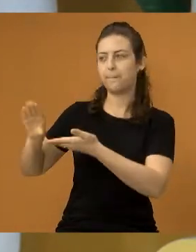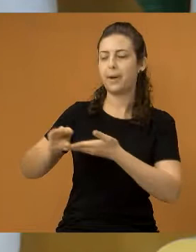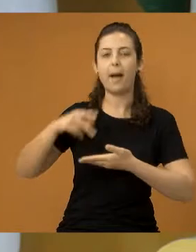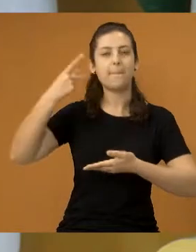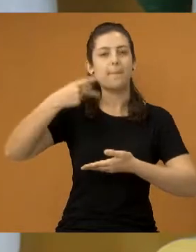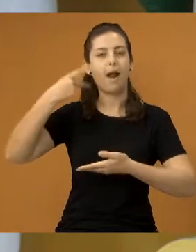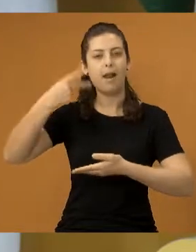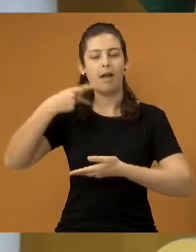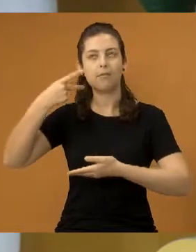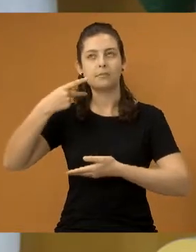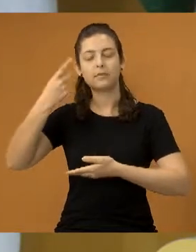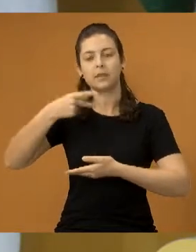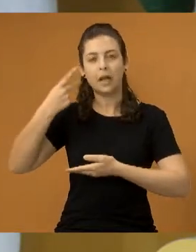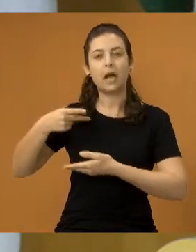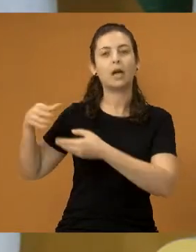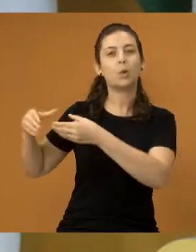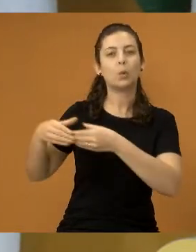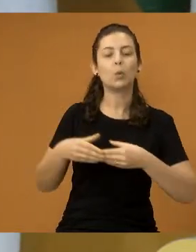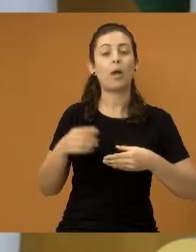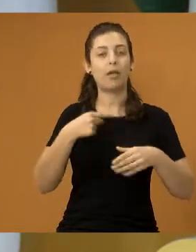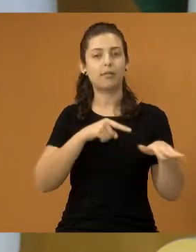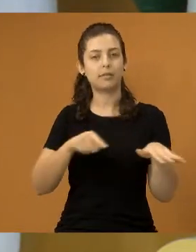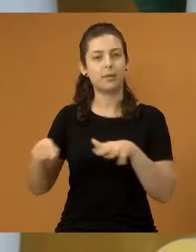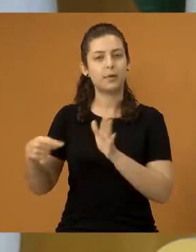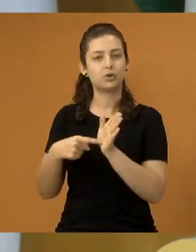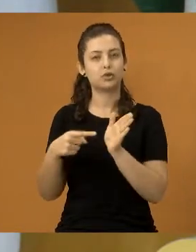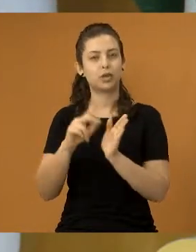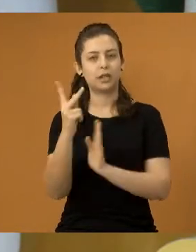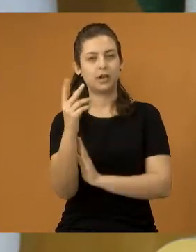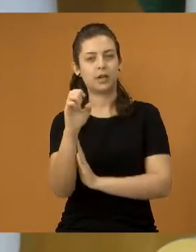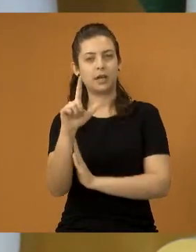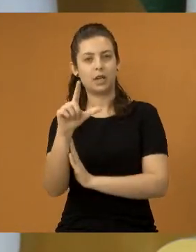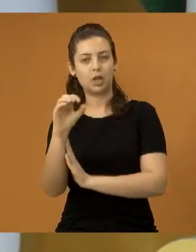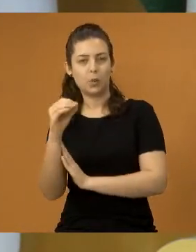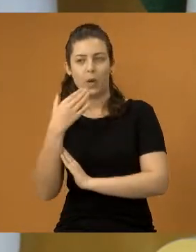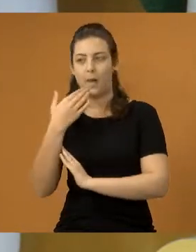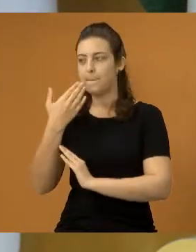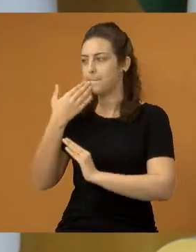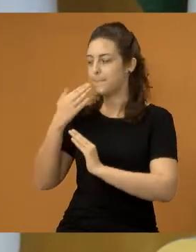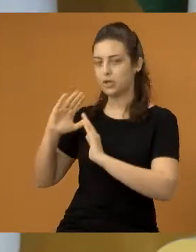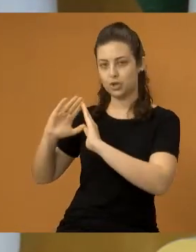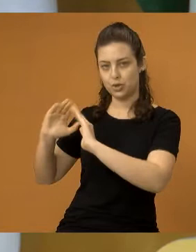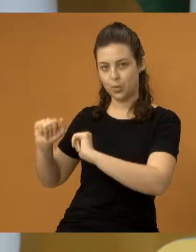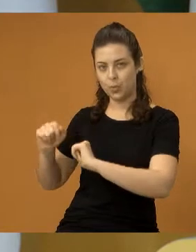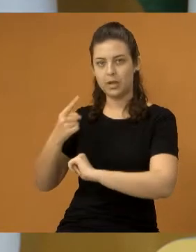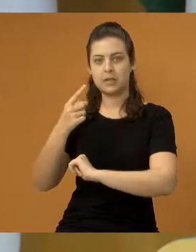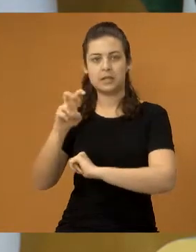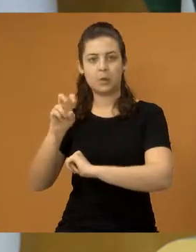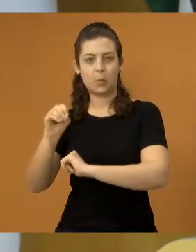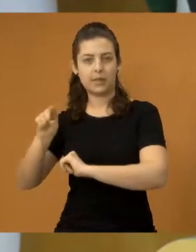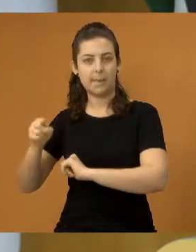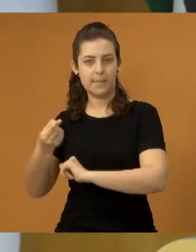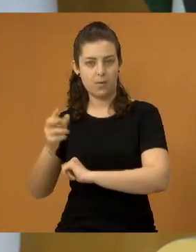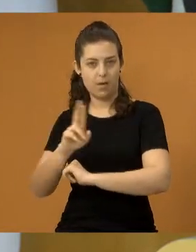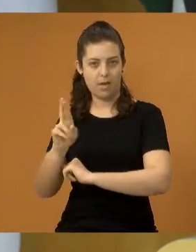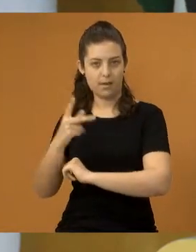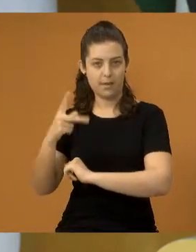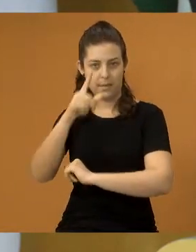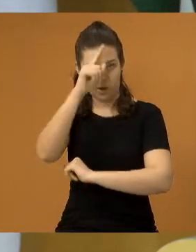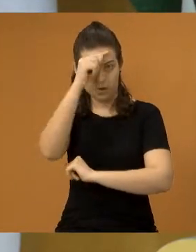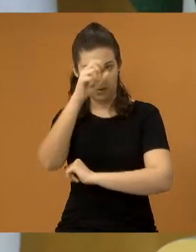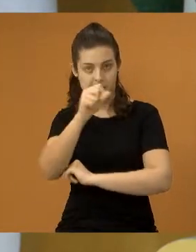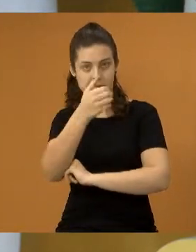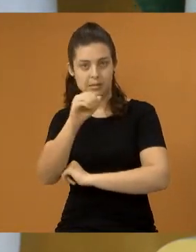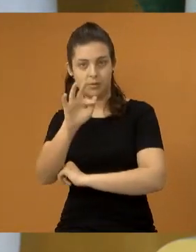parlamentar. Essa semana, uma indicação que o Elio fez é um pedido meu, destinando 150 mil reais para o Hospital São